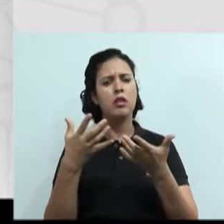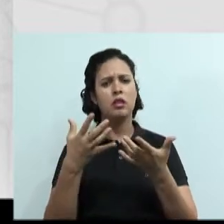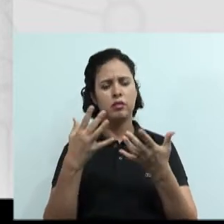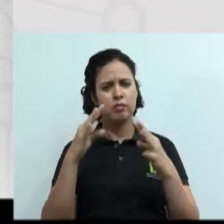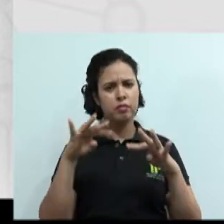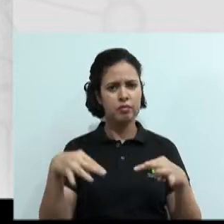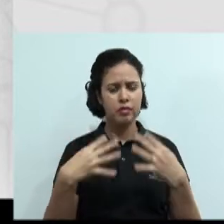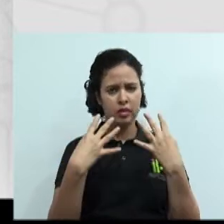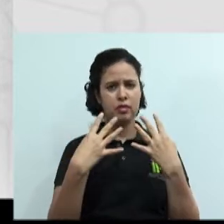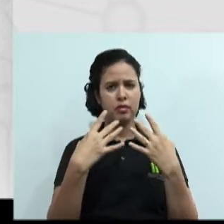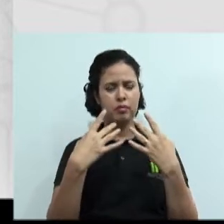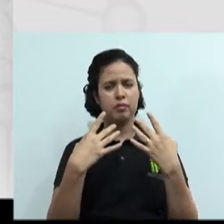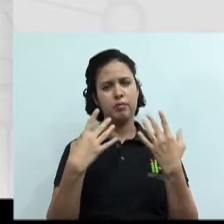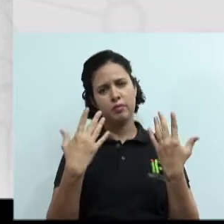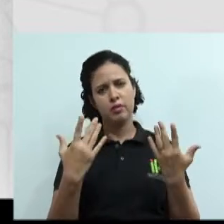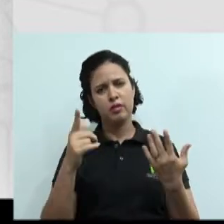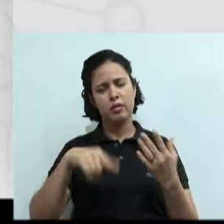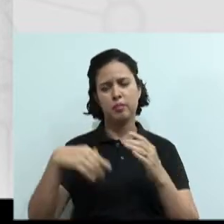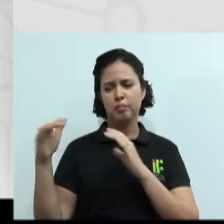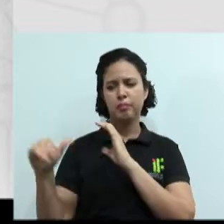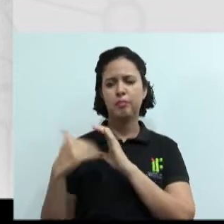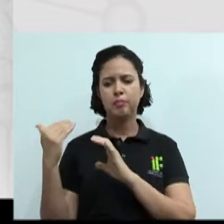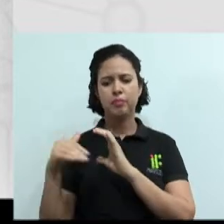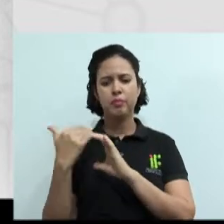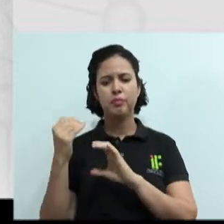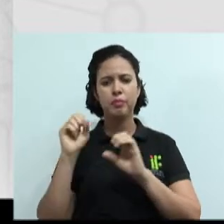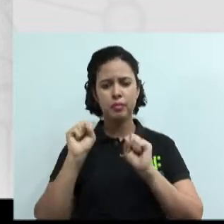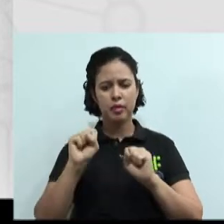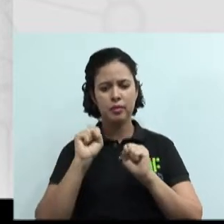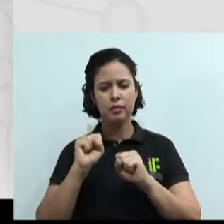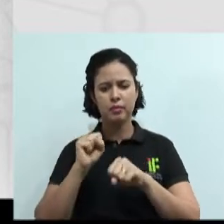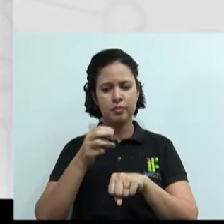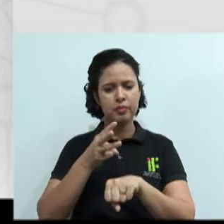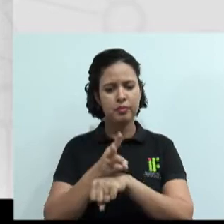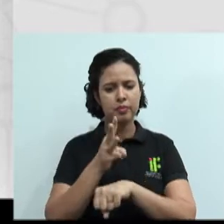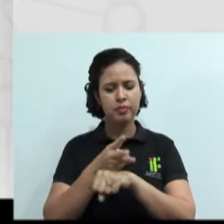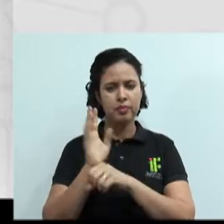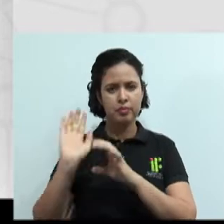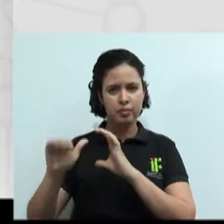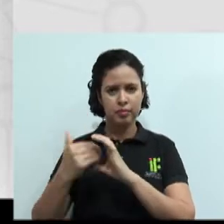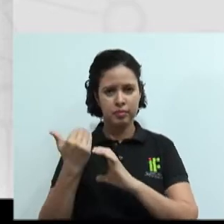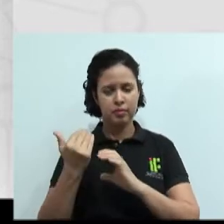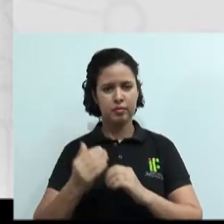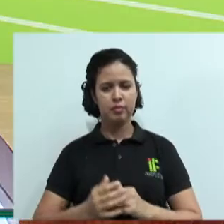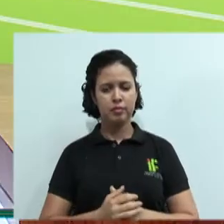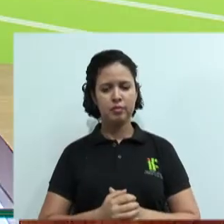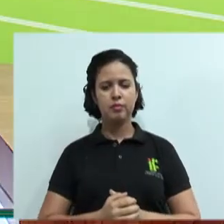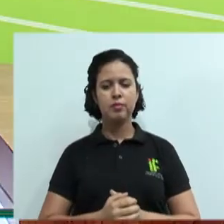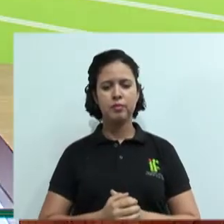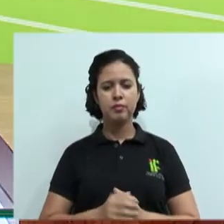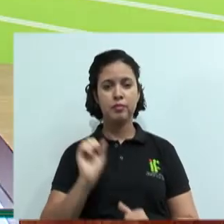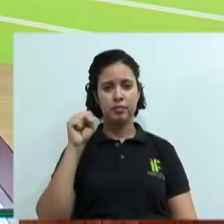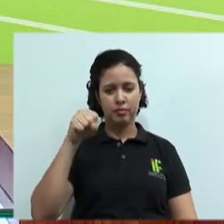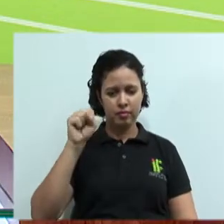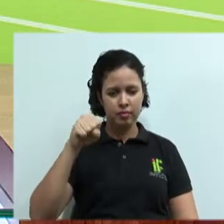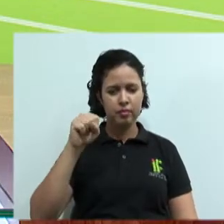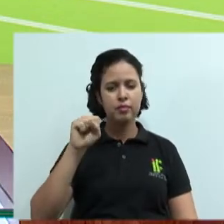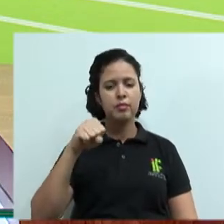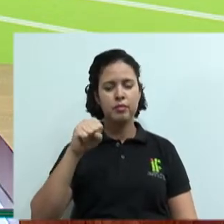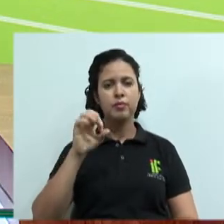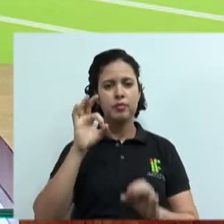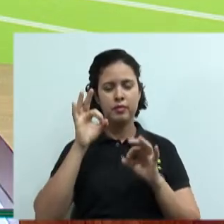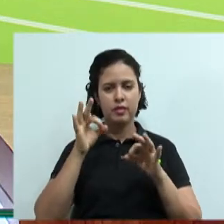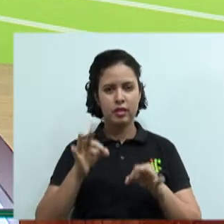atenção de vocês para que vocês possam estar participando aí do nosso chat. Não é isso, professor Alberto? É isso mesmo, Guilherme. Muito